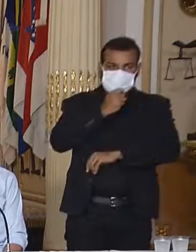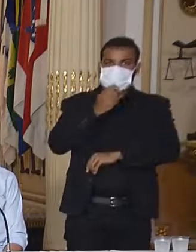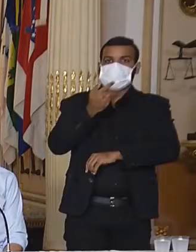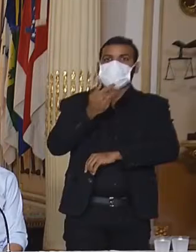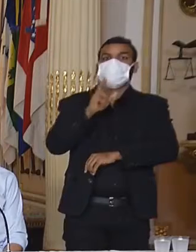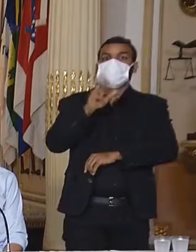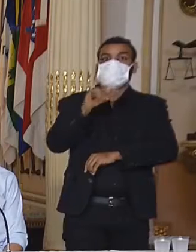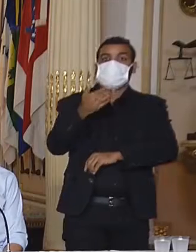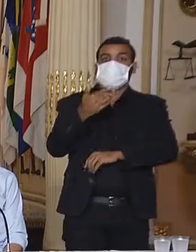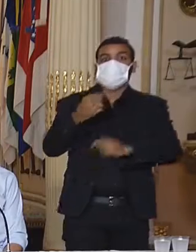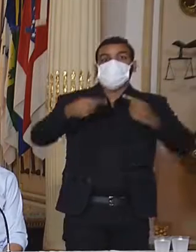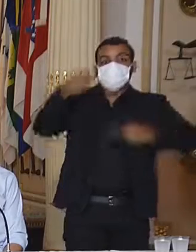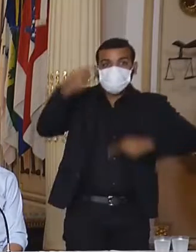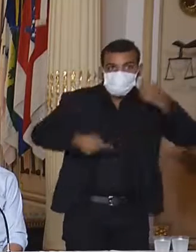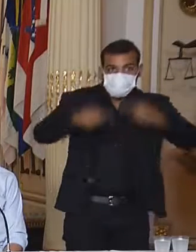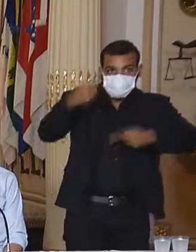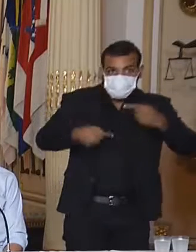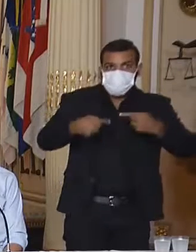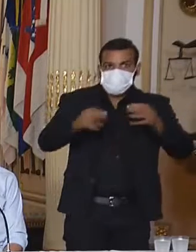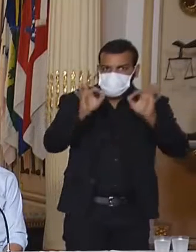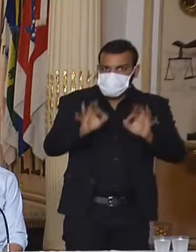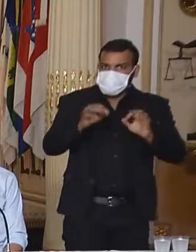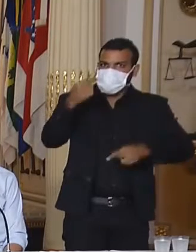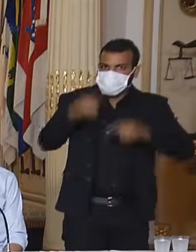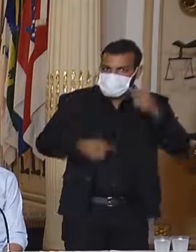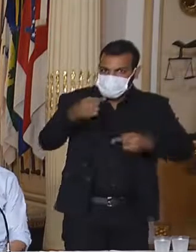de disputa, efetivamente.